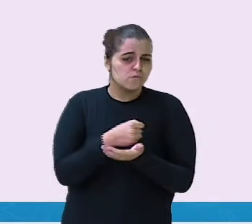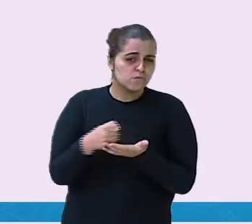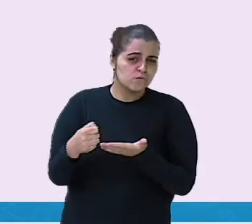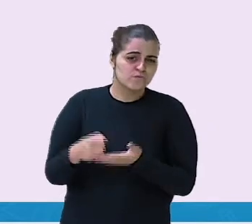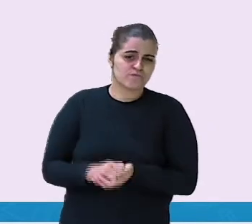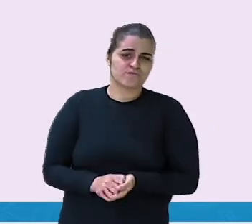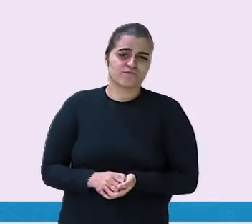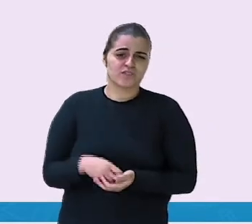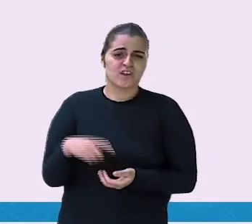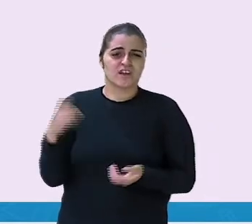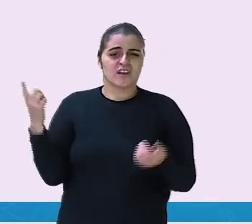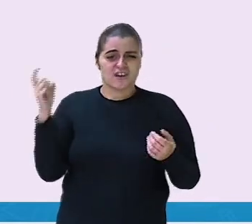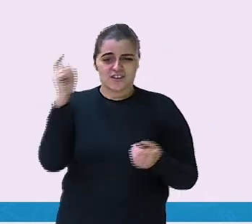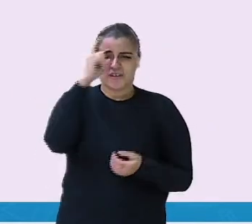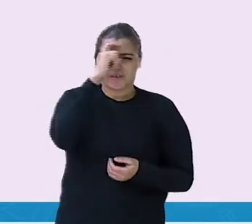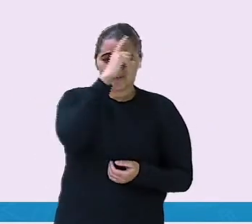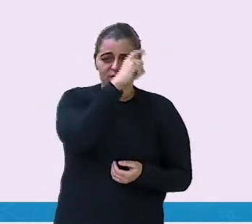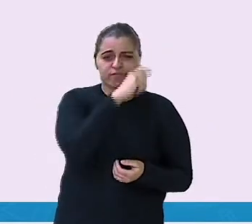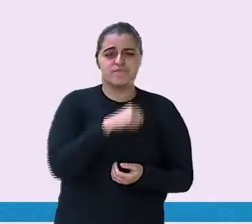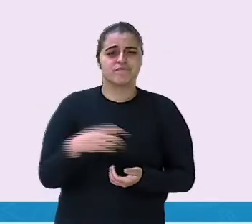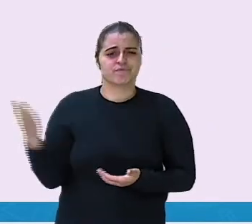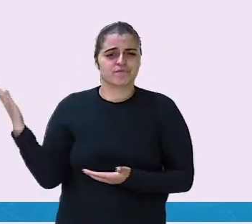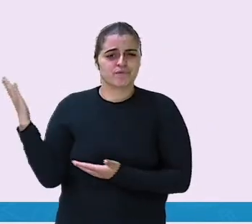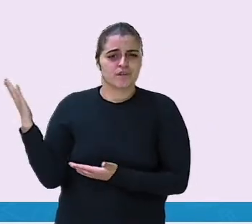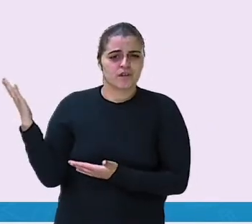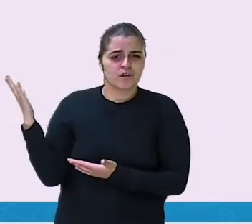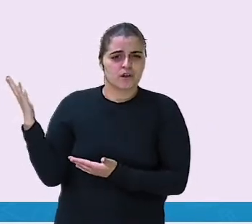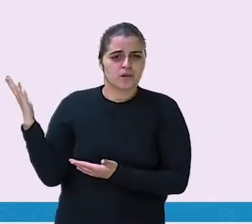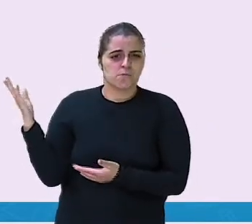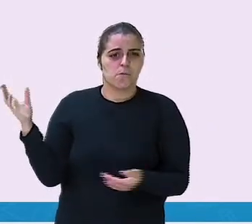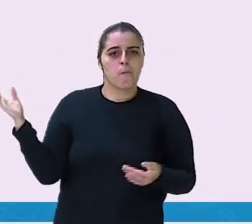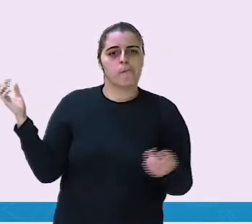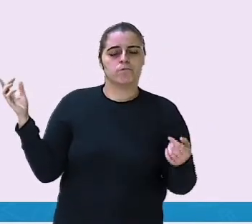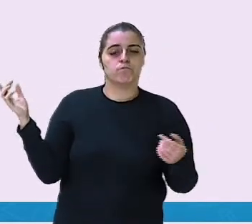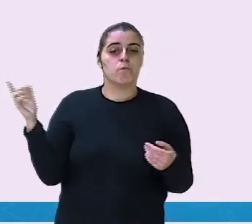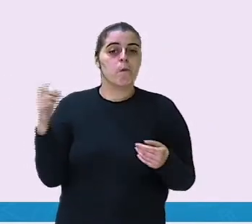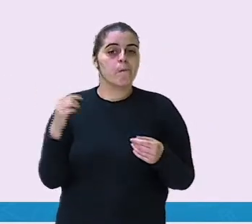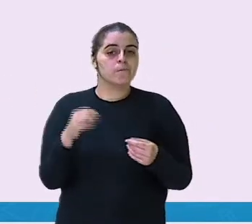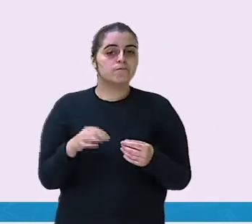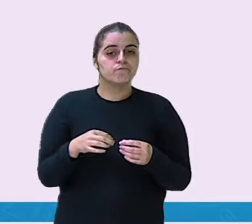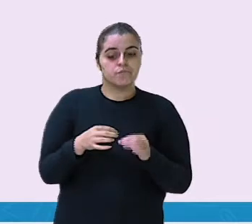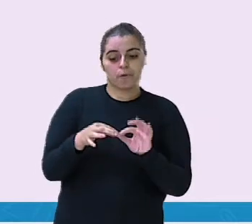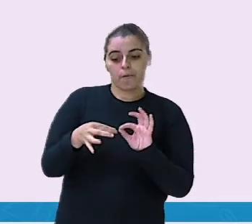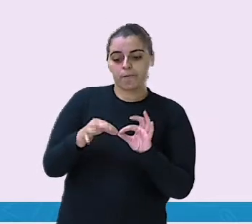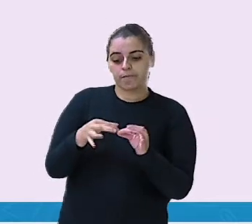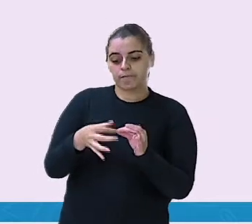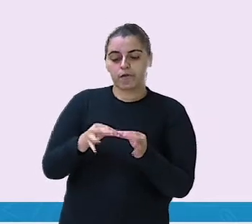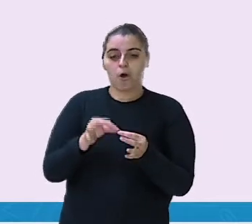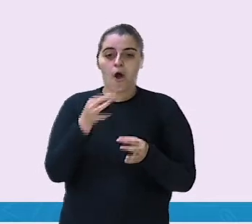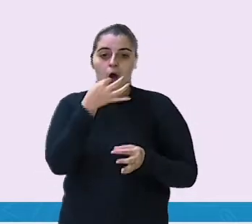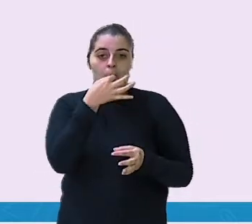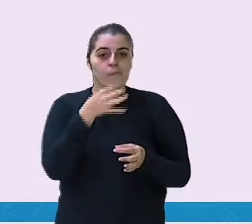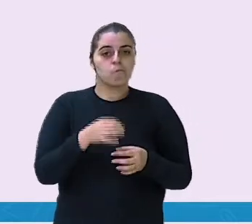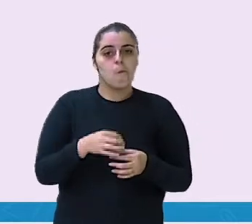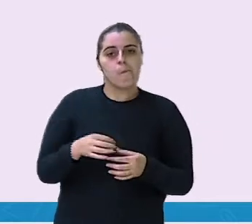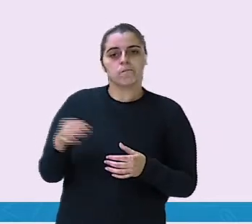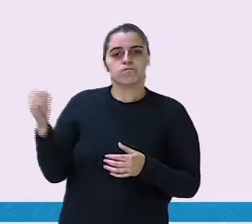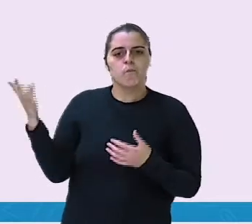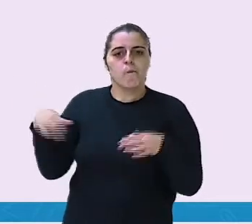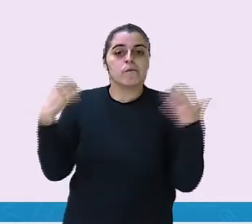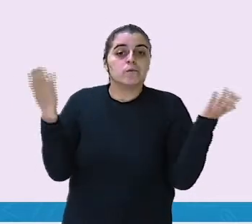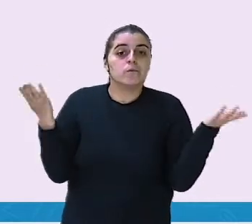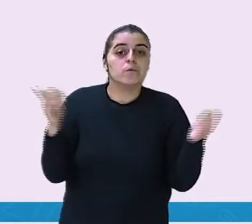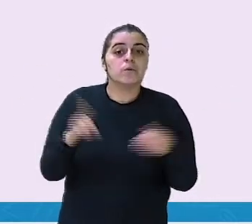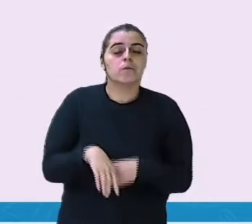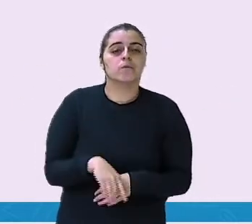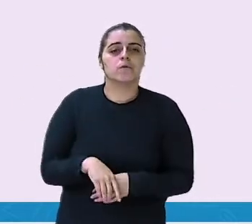que tinha três grandes desvantagens. E uma delas é que não dava para mascar chiclete. Qual é a